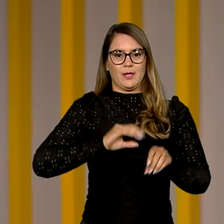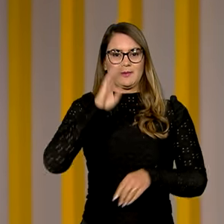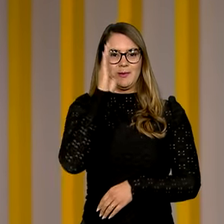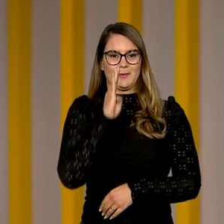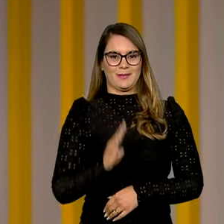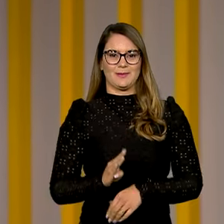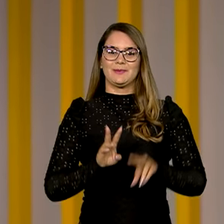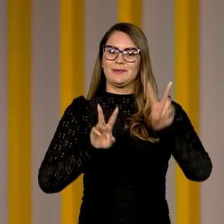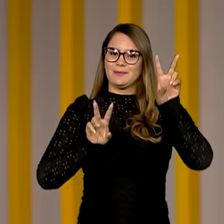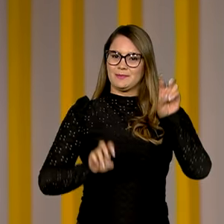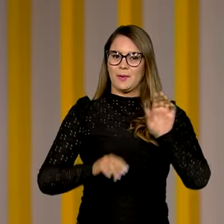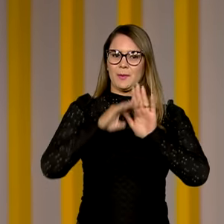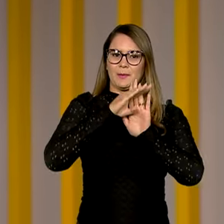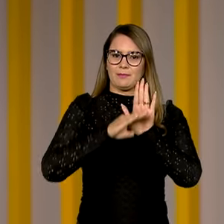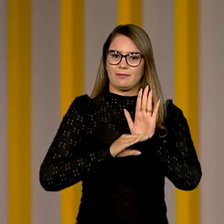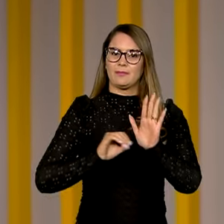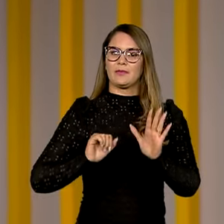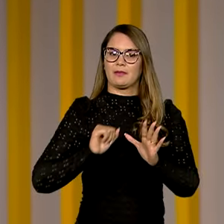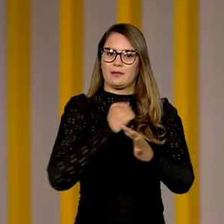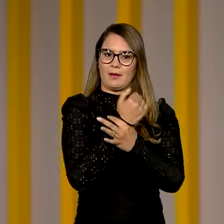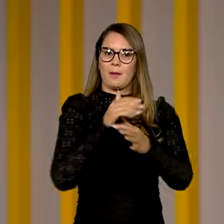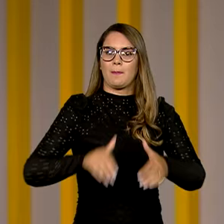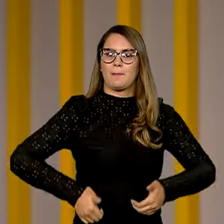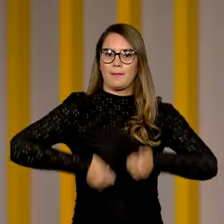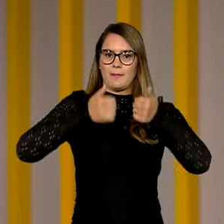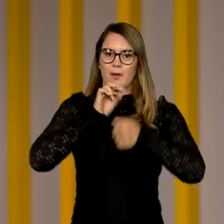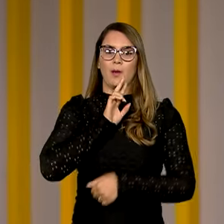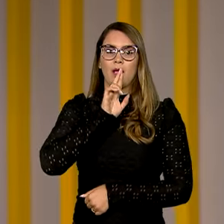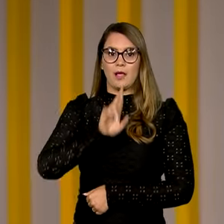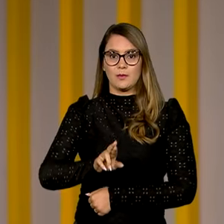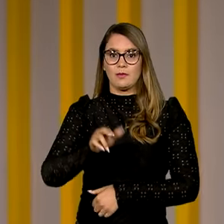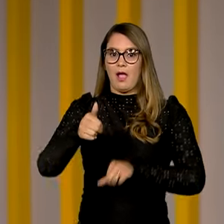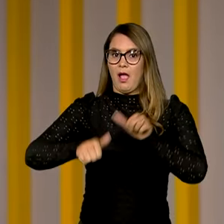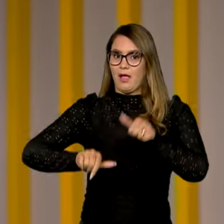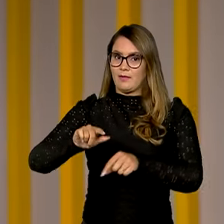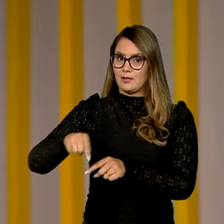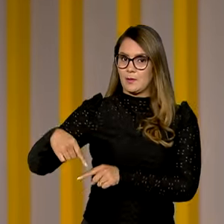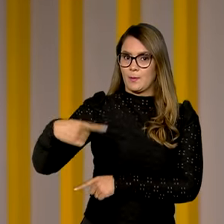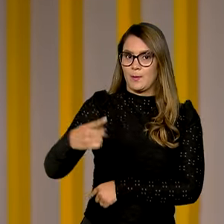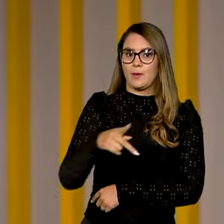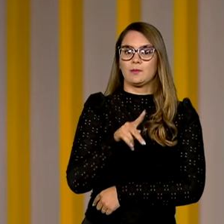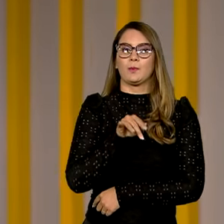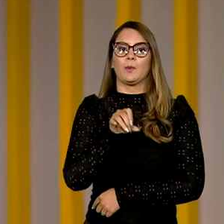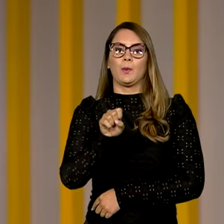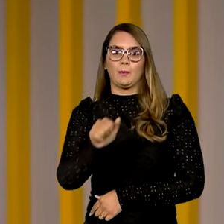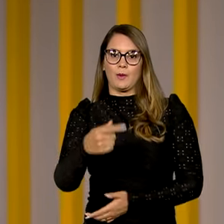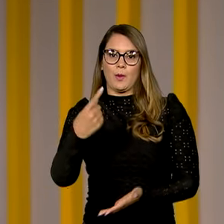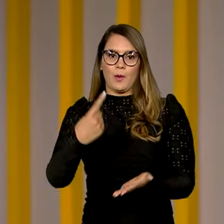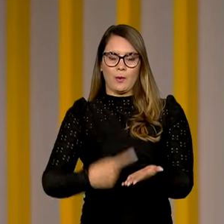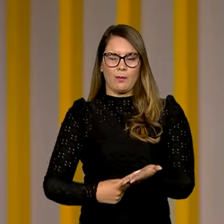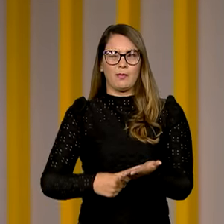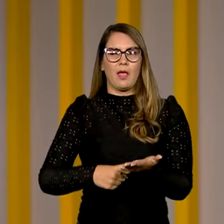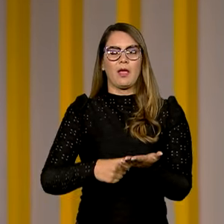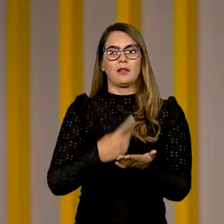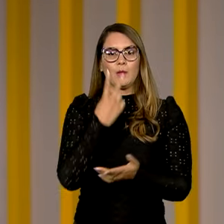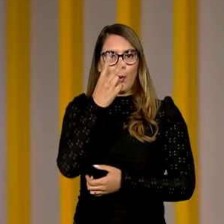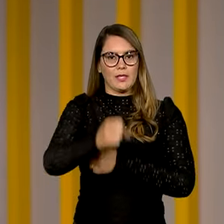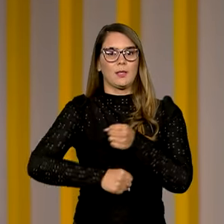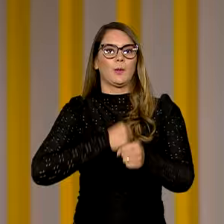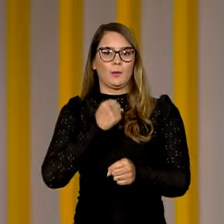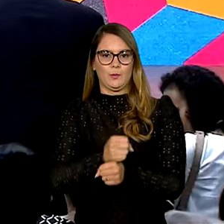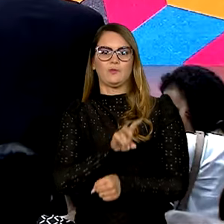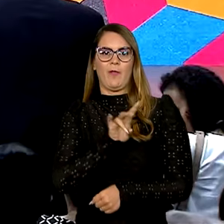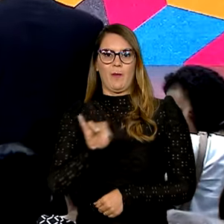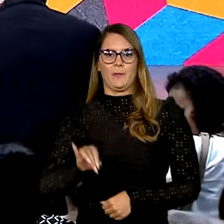Ele citou medidas para garantir melhores resultados na próxima avaliação do PISA, marcada para daqui a dois anos.